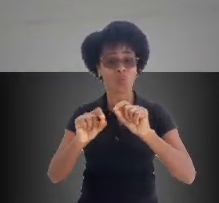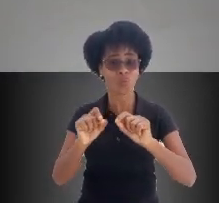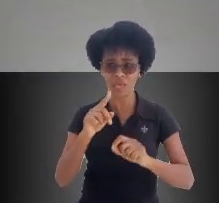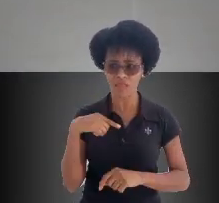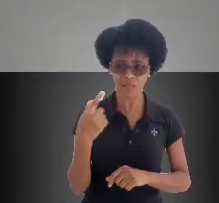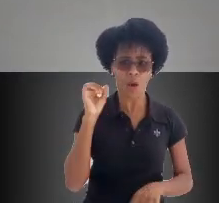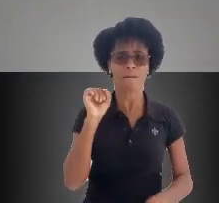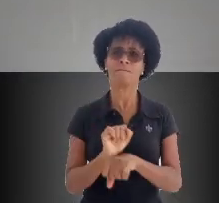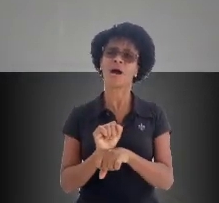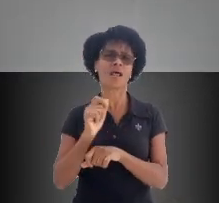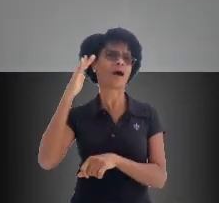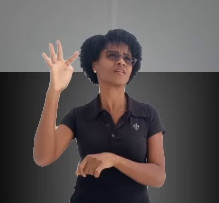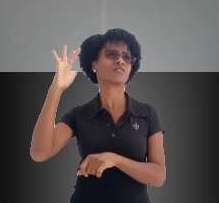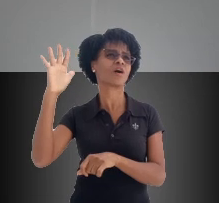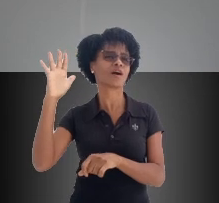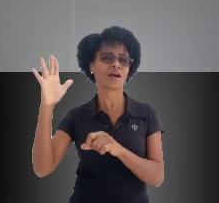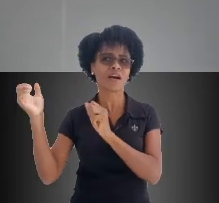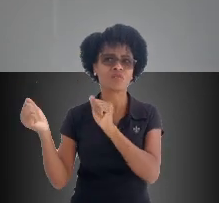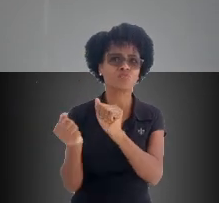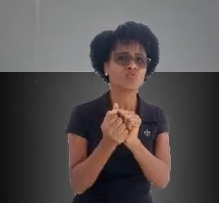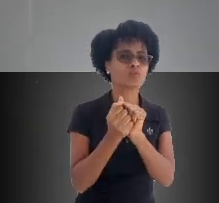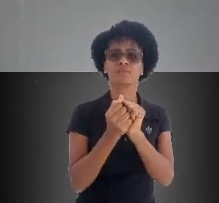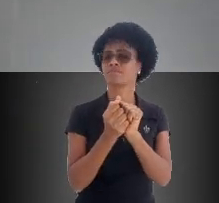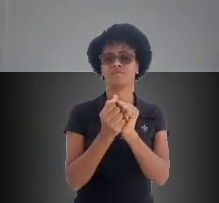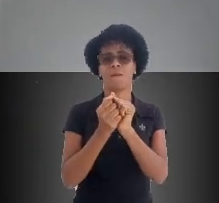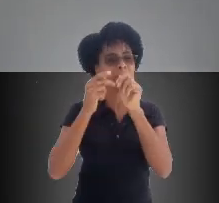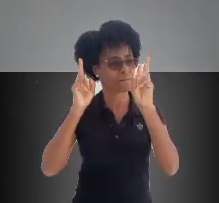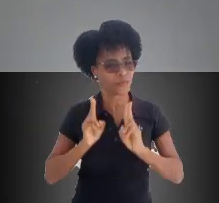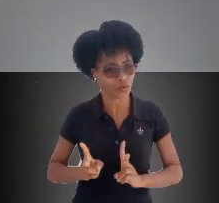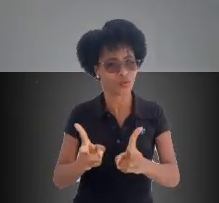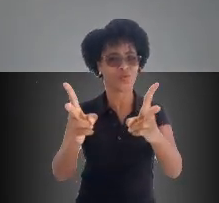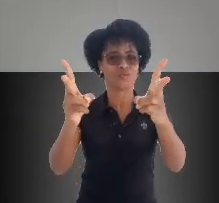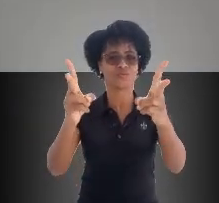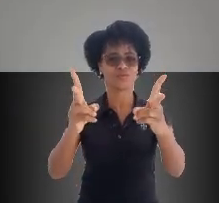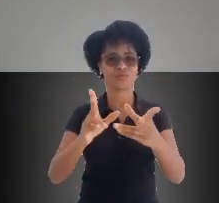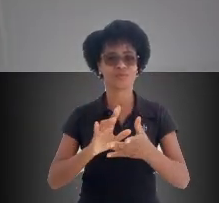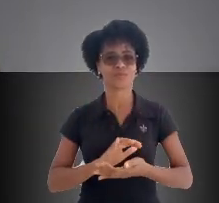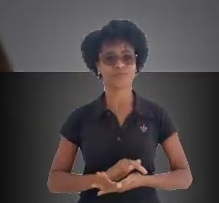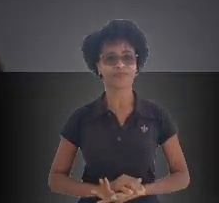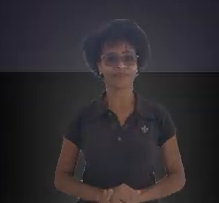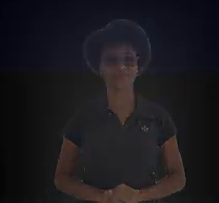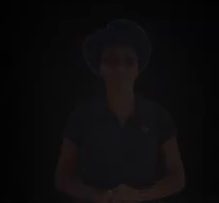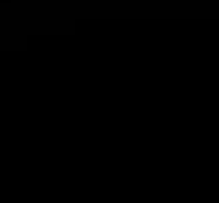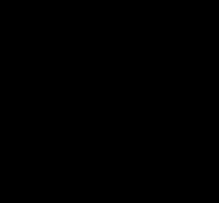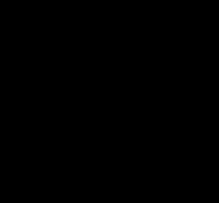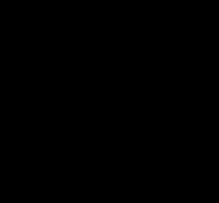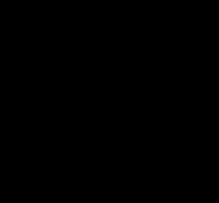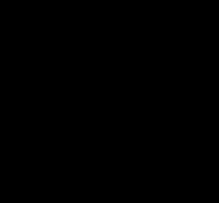ensina que jamais podemos parar de sonhar juntos. Música